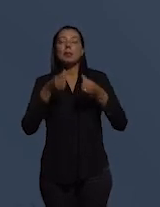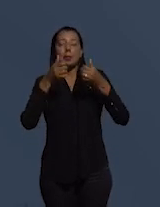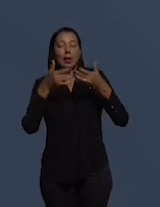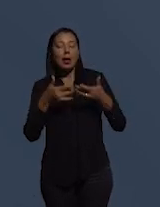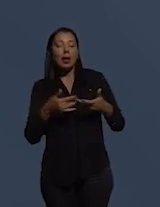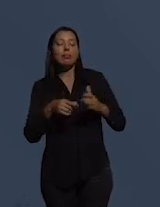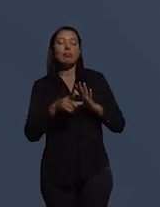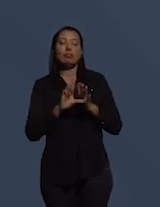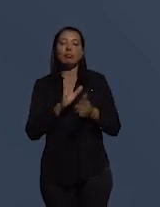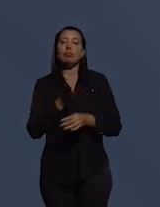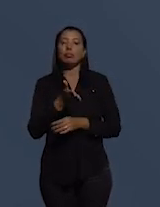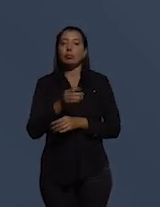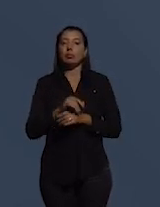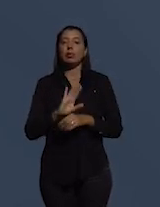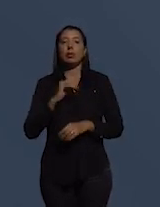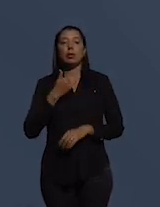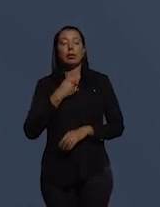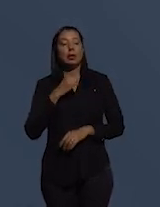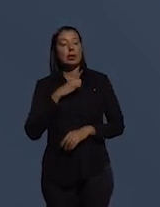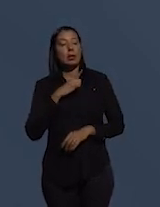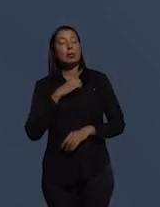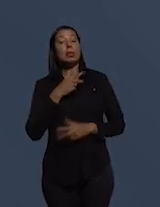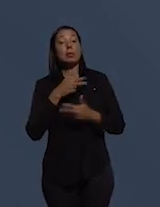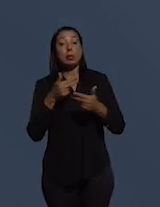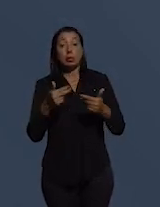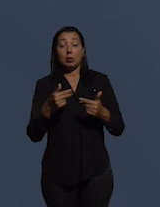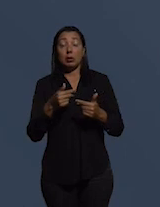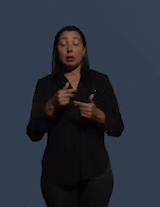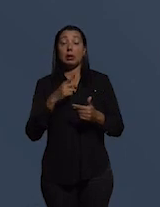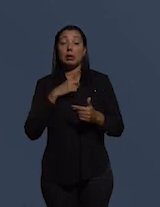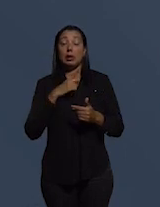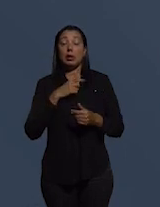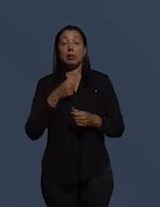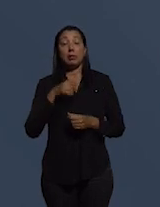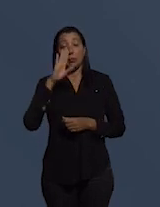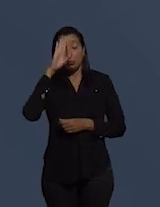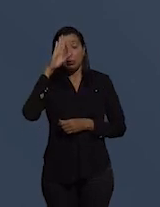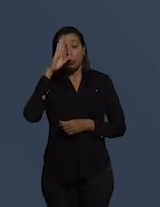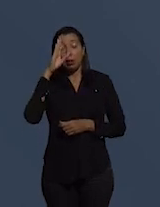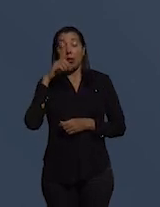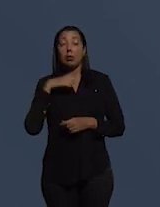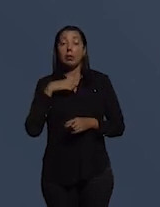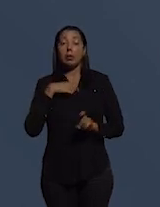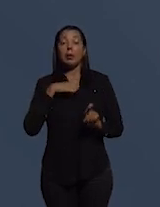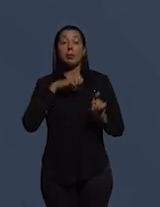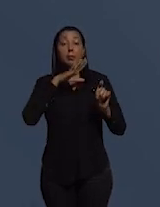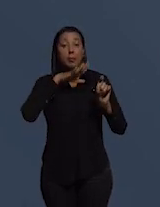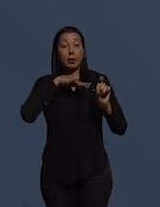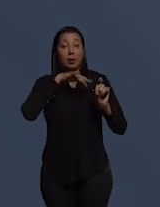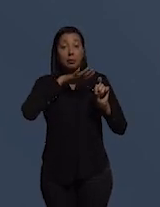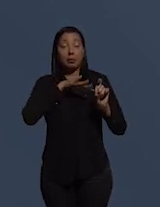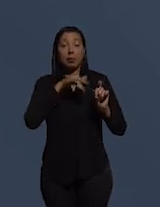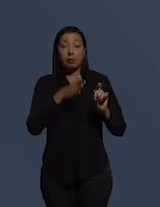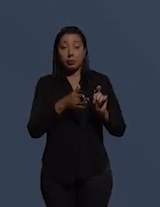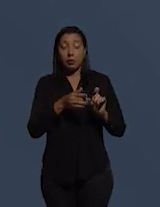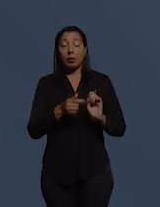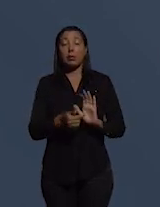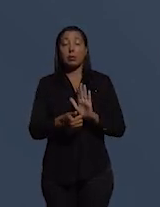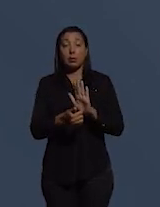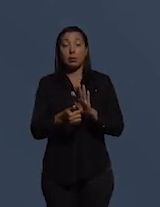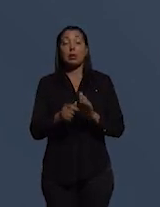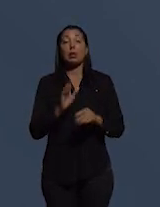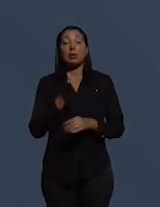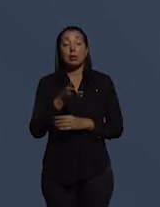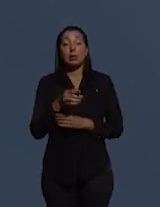que a gente tem alguns clichês que a gente costuma levantar ou alguns mitos como eu coloquei aqui,